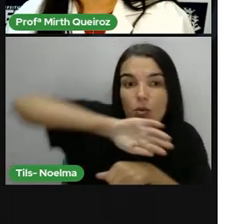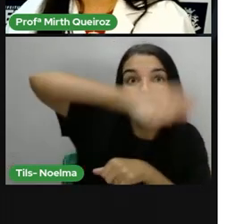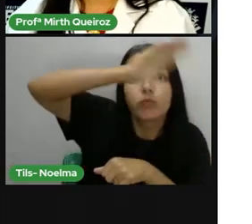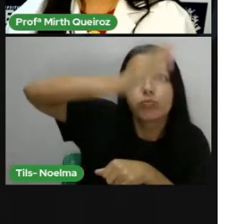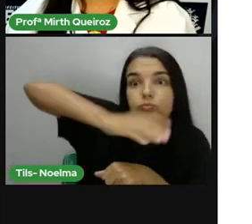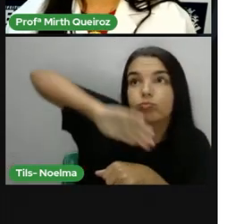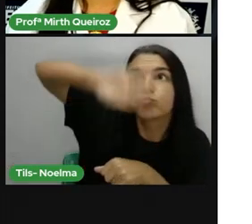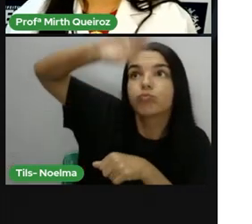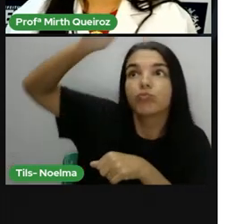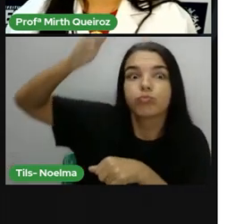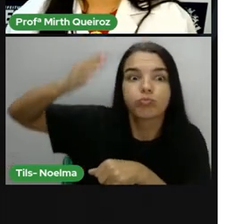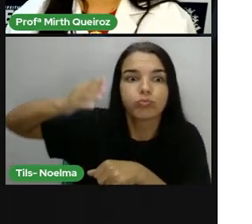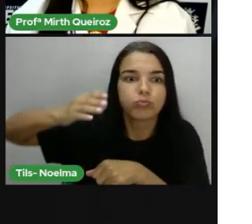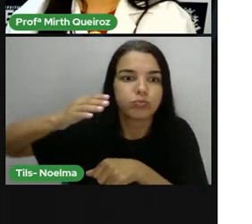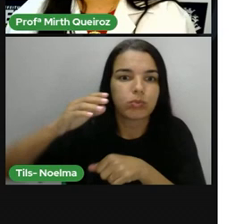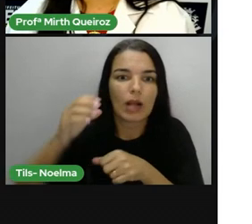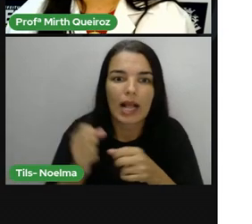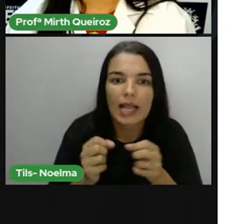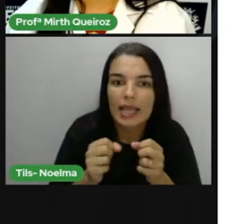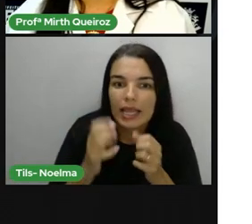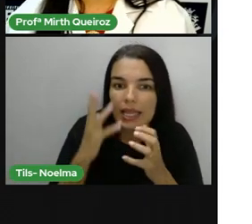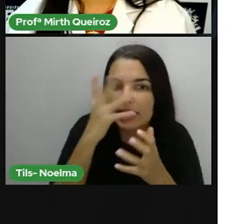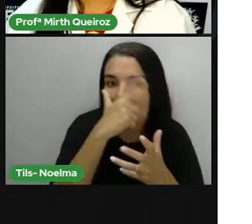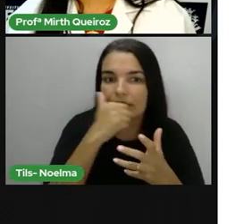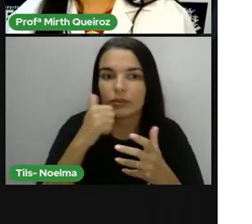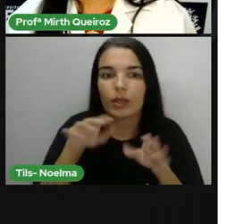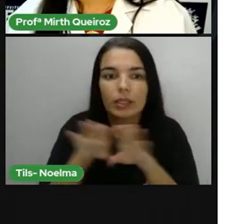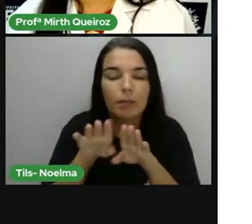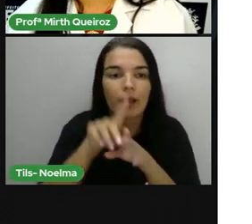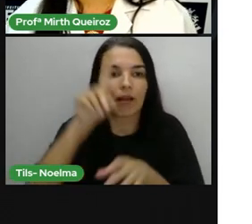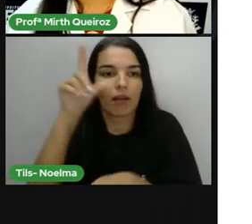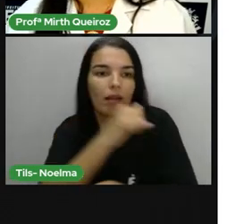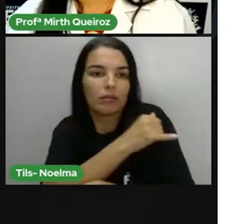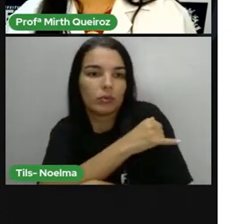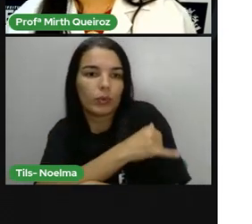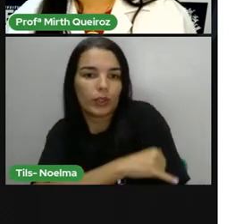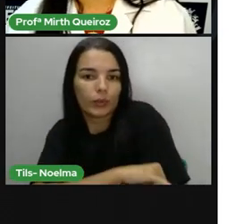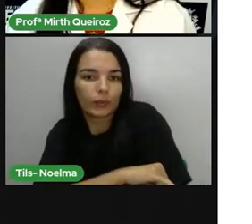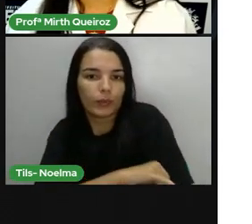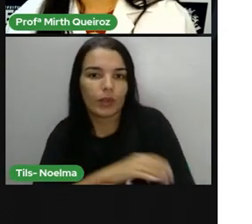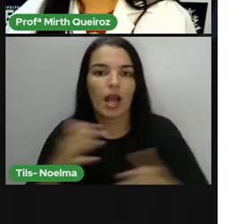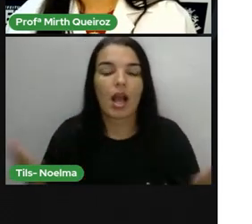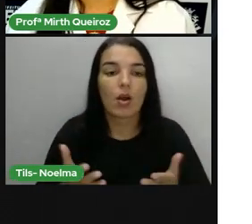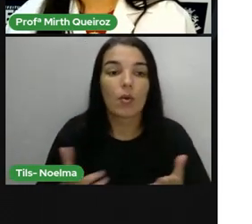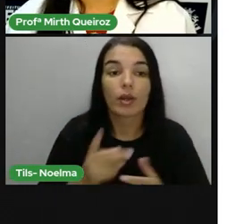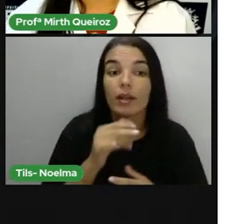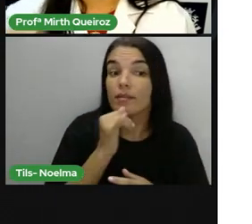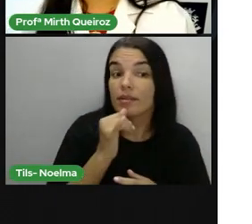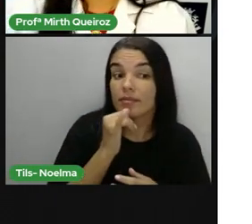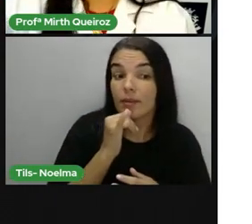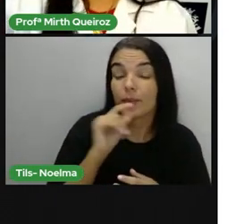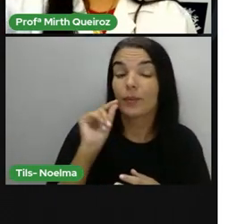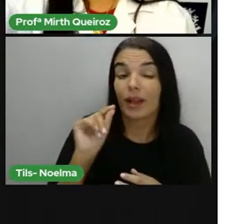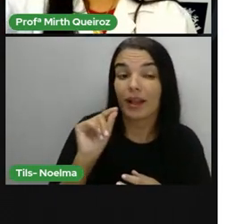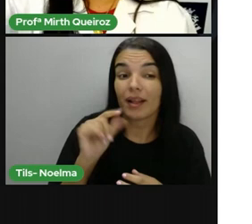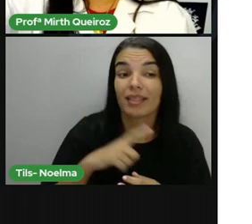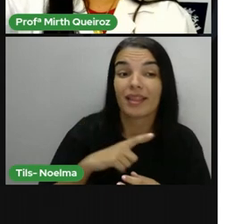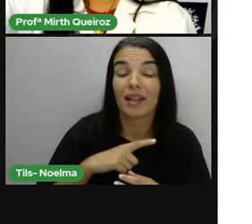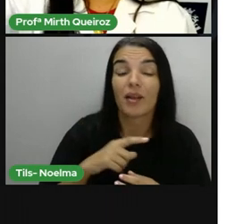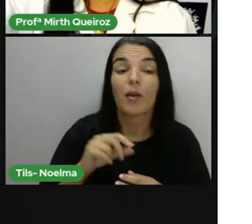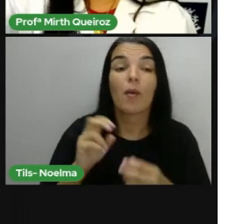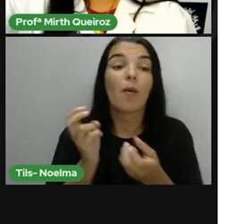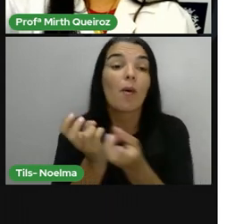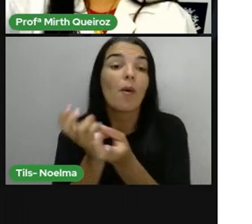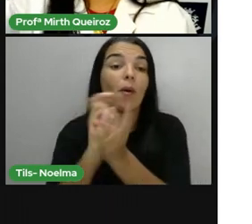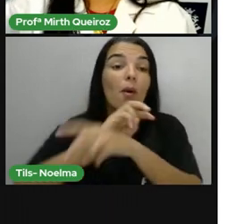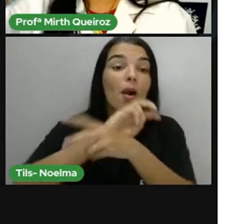Capivara e Cais de Valor, no Rio de Janeiro. E já de exemplos de patrimônio imaterial do Brasil, nós temos